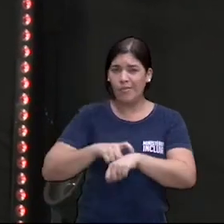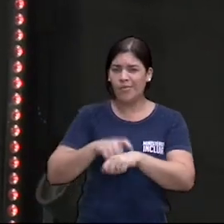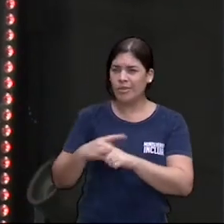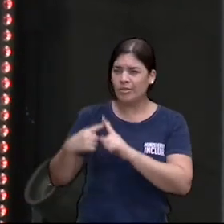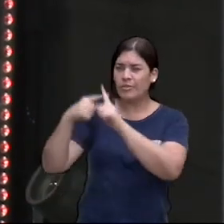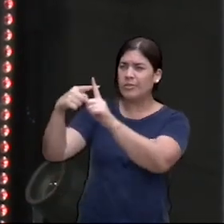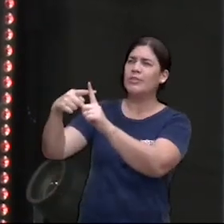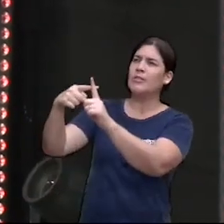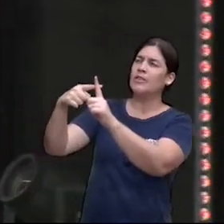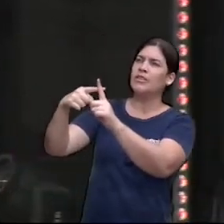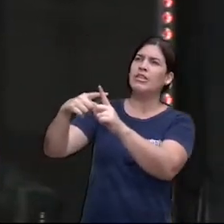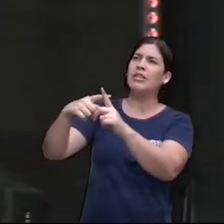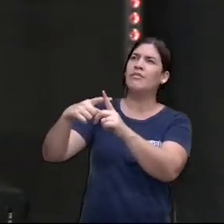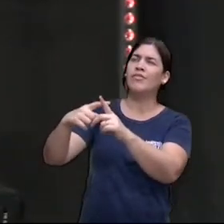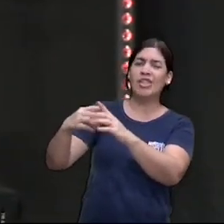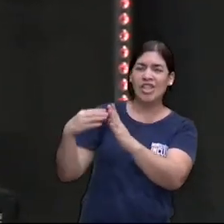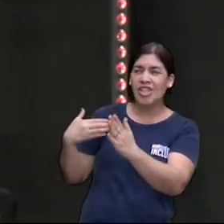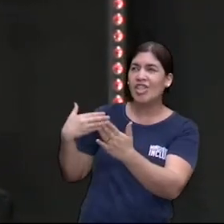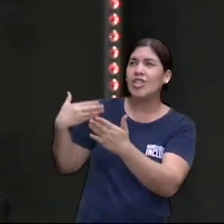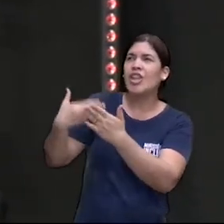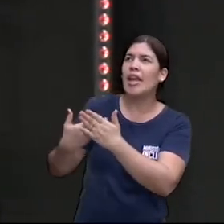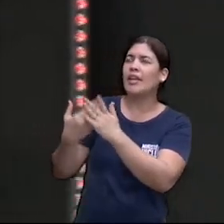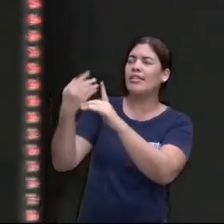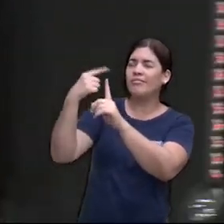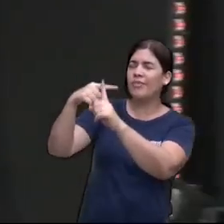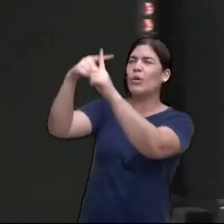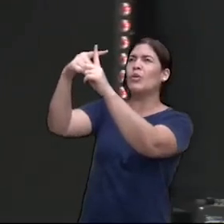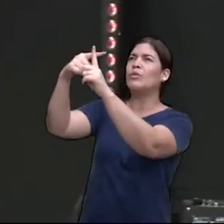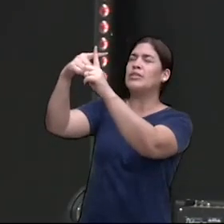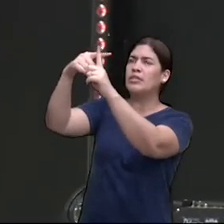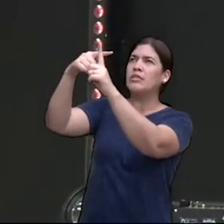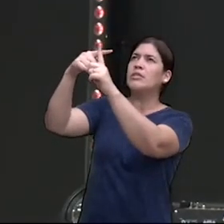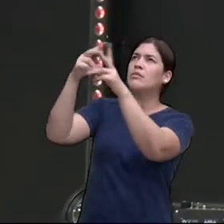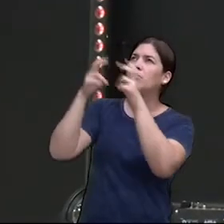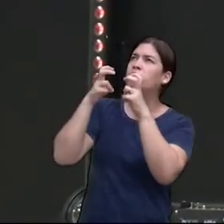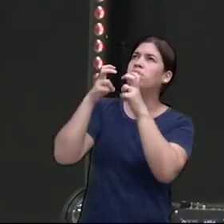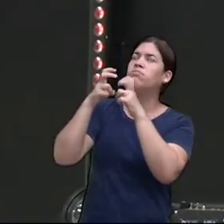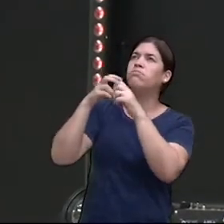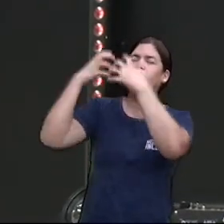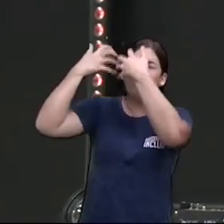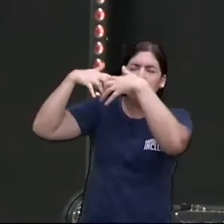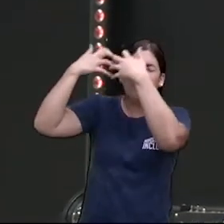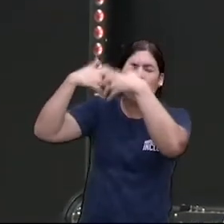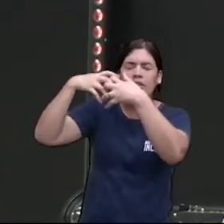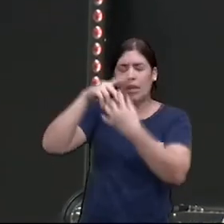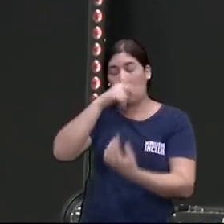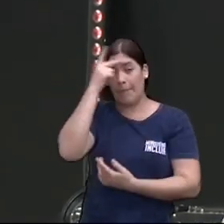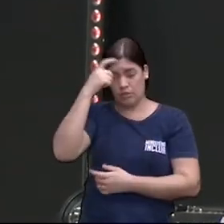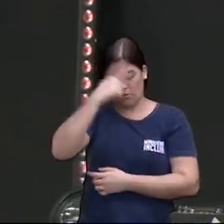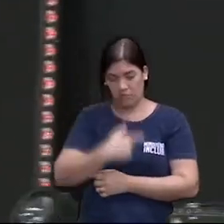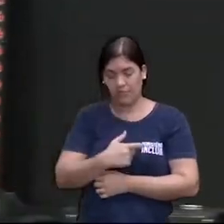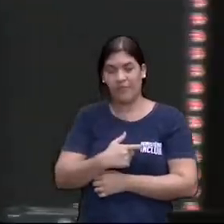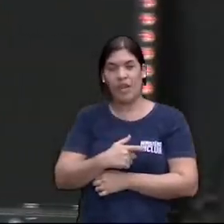você chega diante da cruz uma pessoa você atravessa a cruz você é outra pessoa a Bíblia